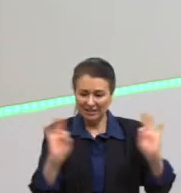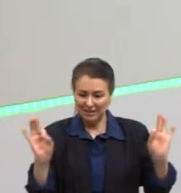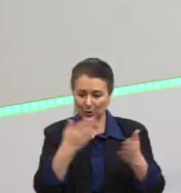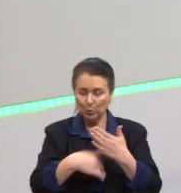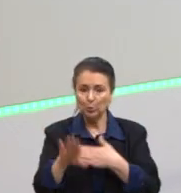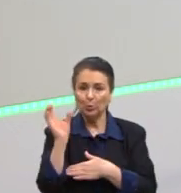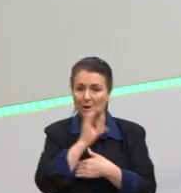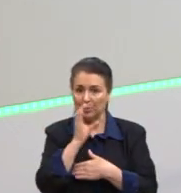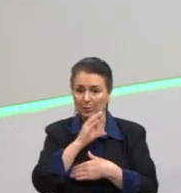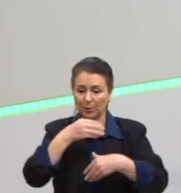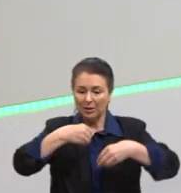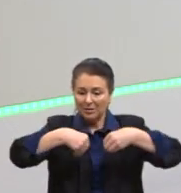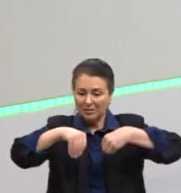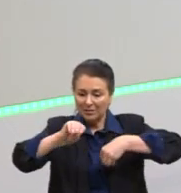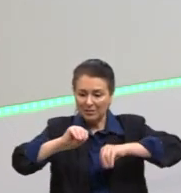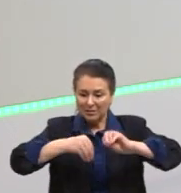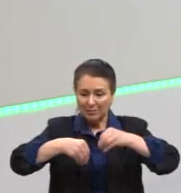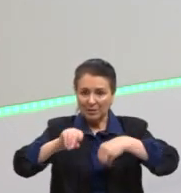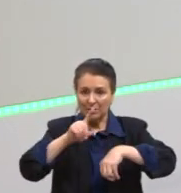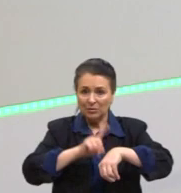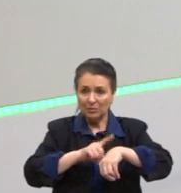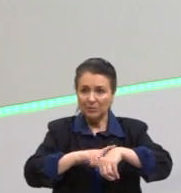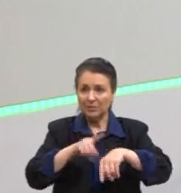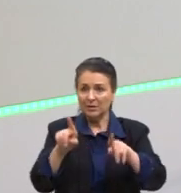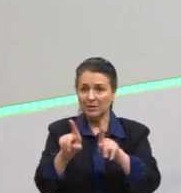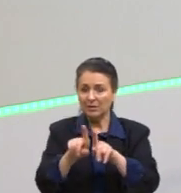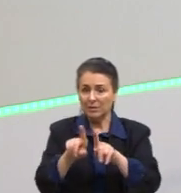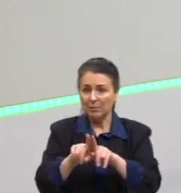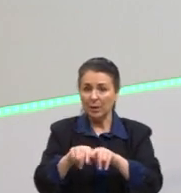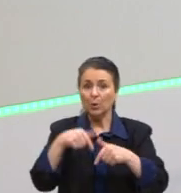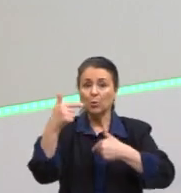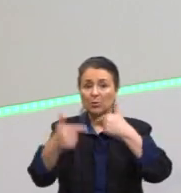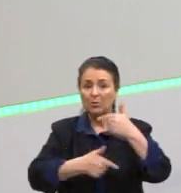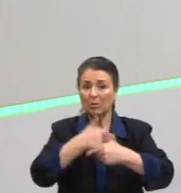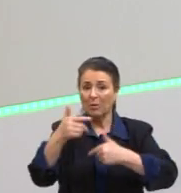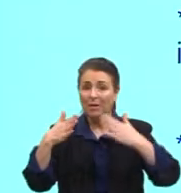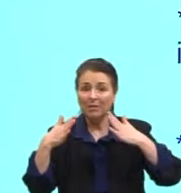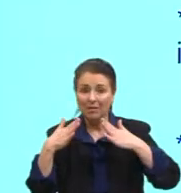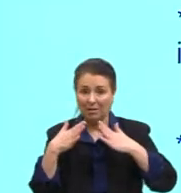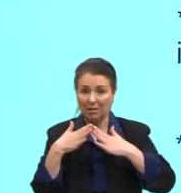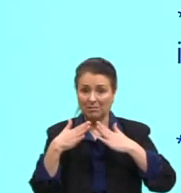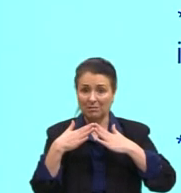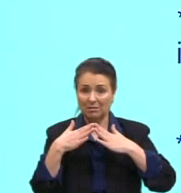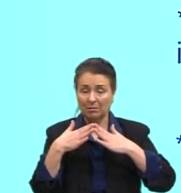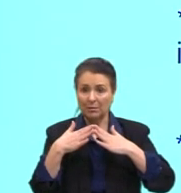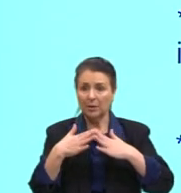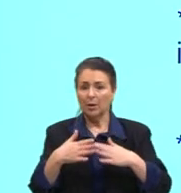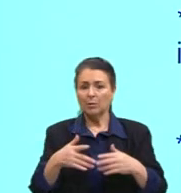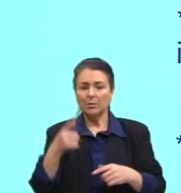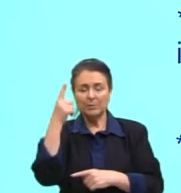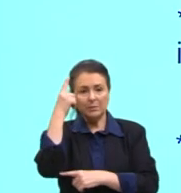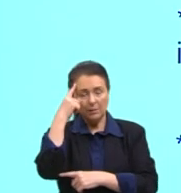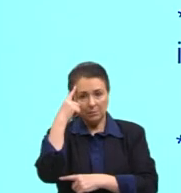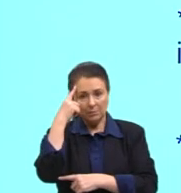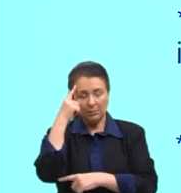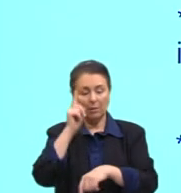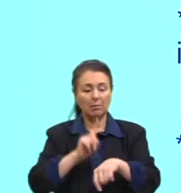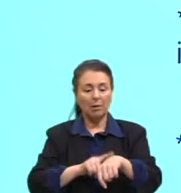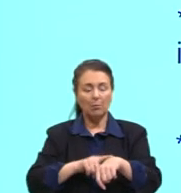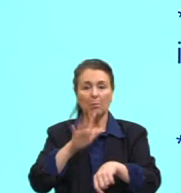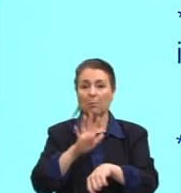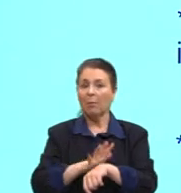flexibilidade do tempo. O home office, nós achávamos que nós teríamos mais tempo trabalhando em casa.